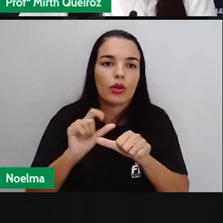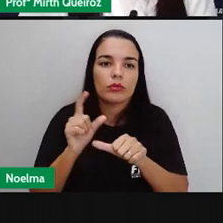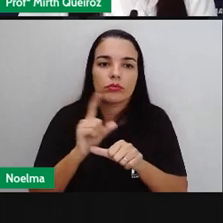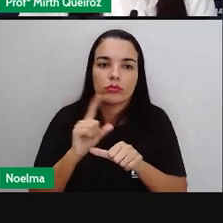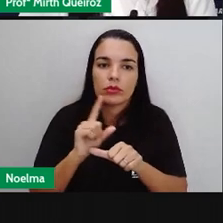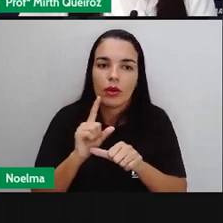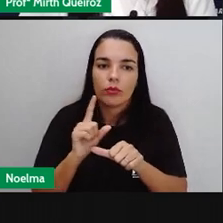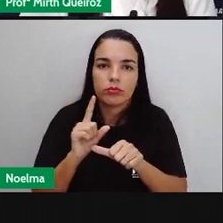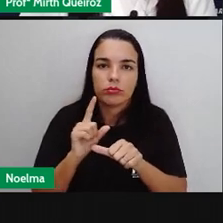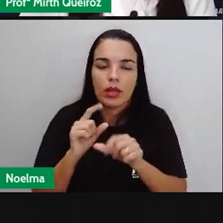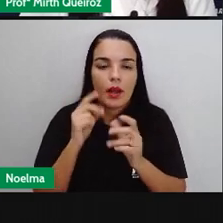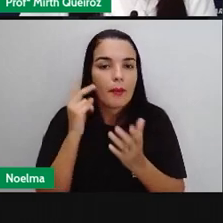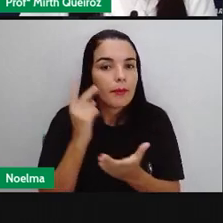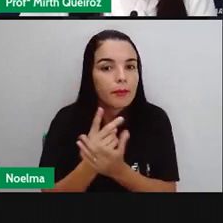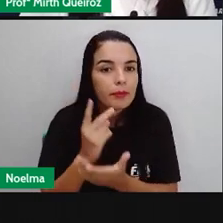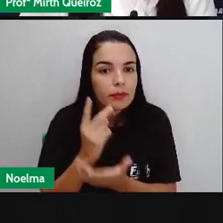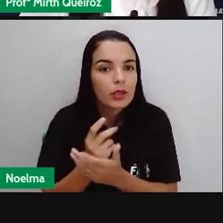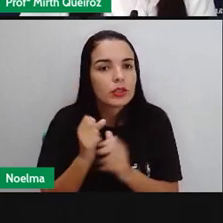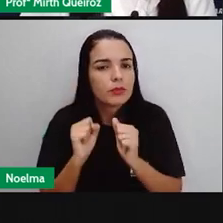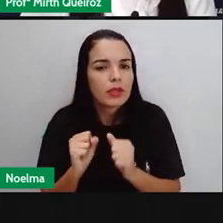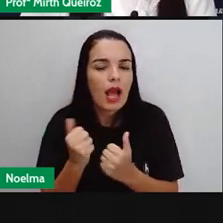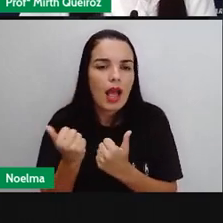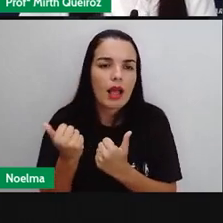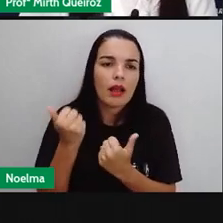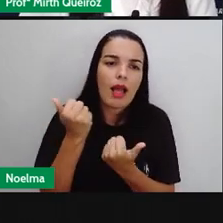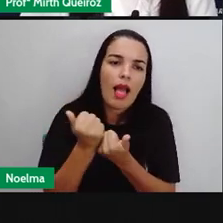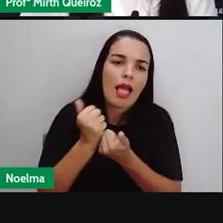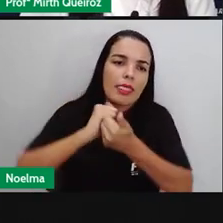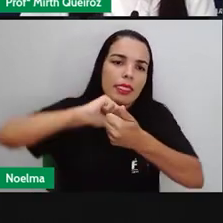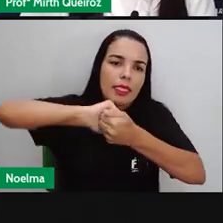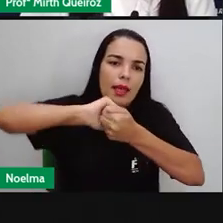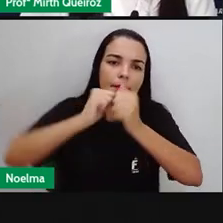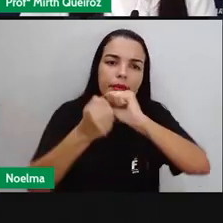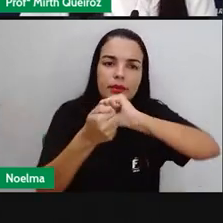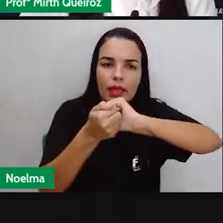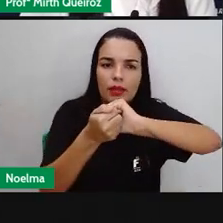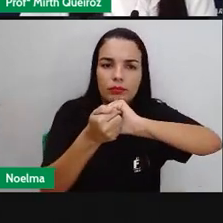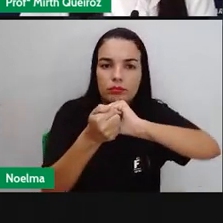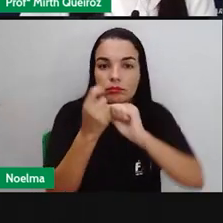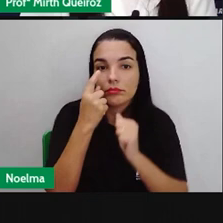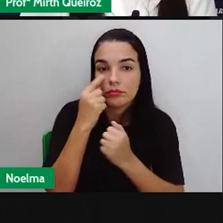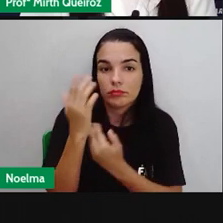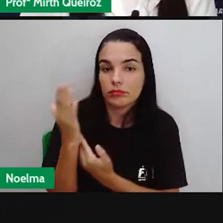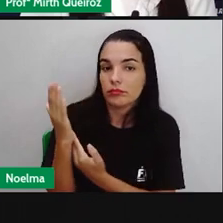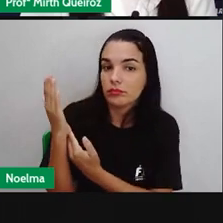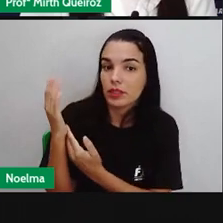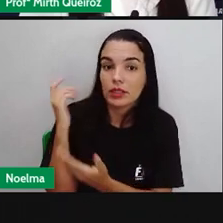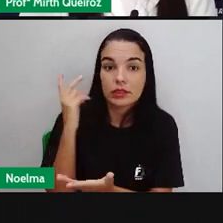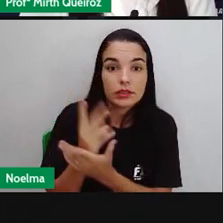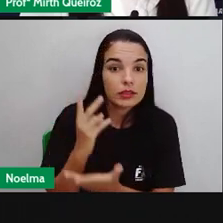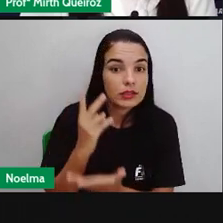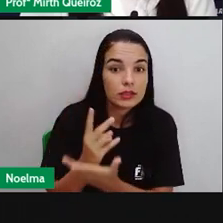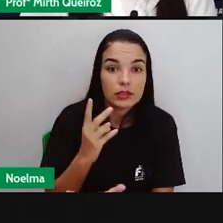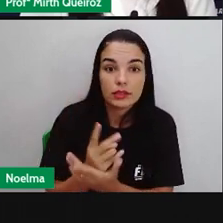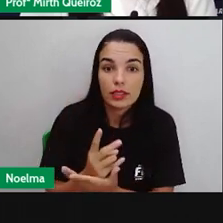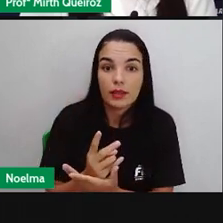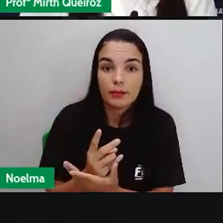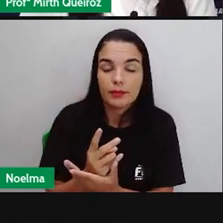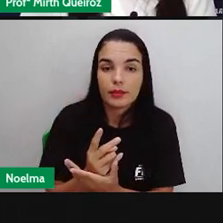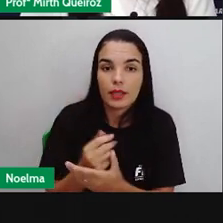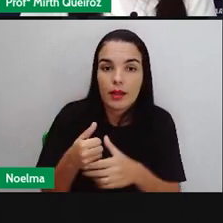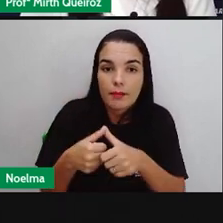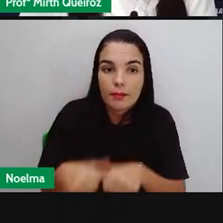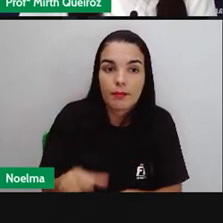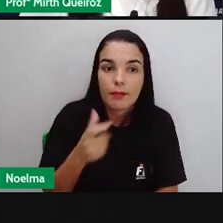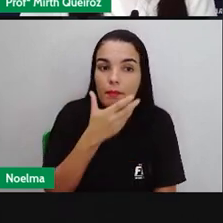entanto, ocorrem algumas adaptações. Por exemplo, no arquivo em anexo está o relatório